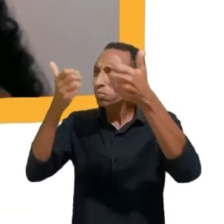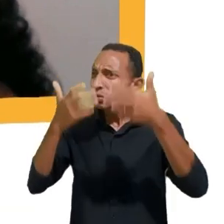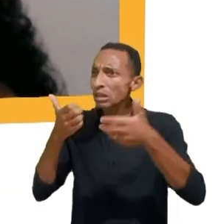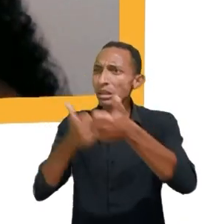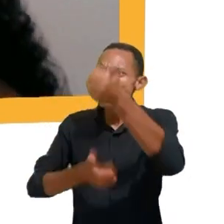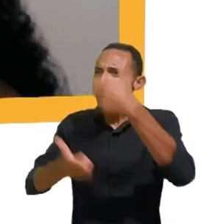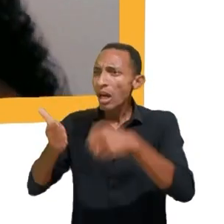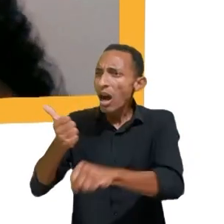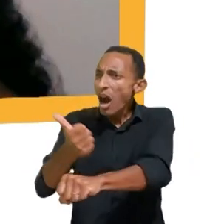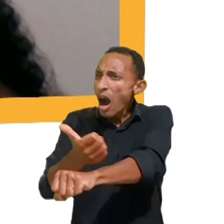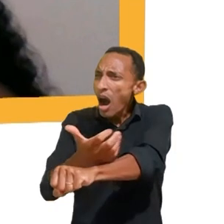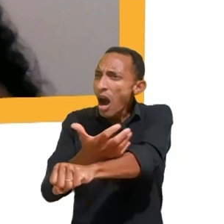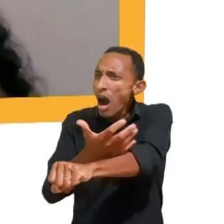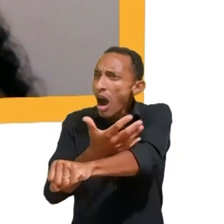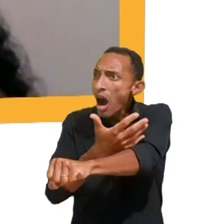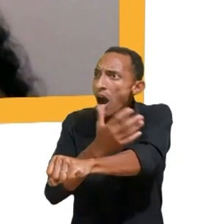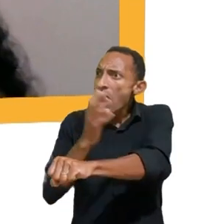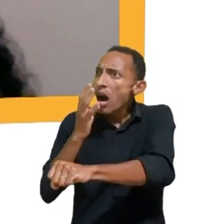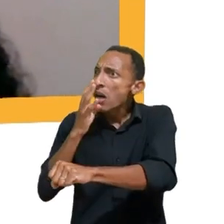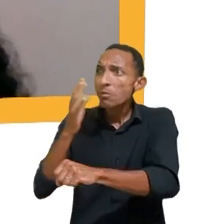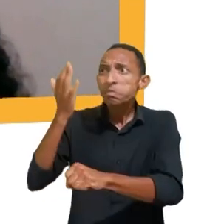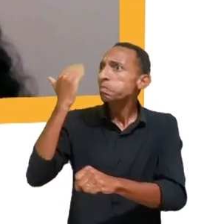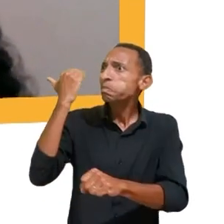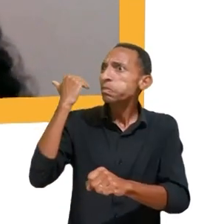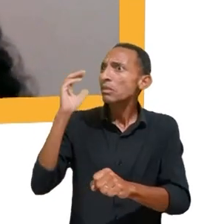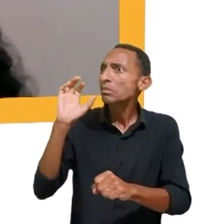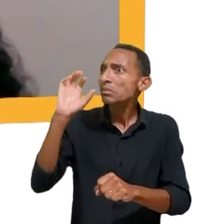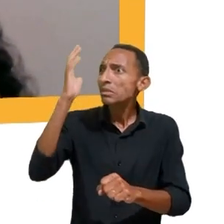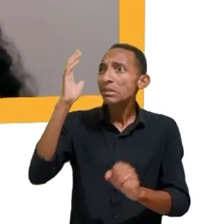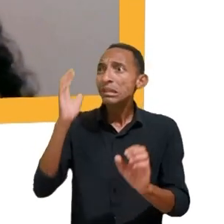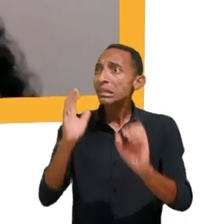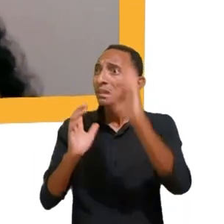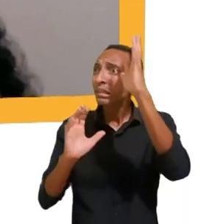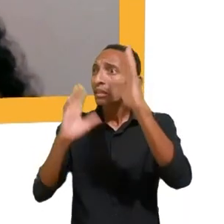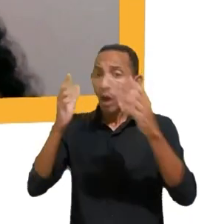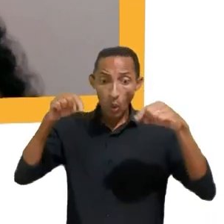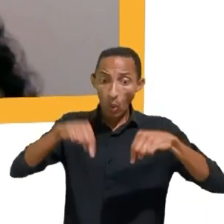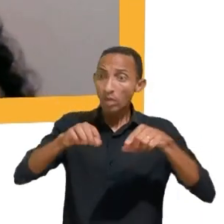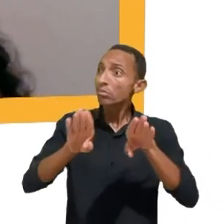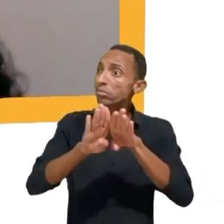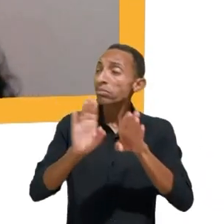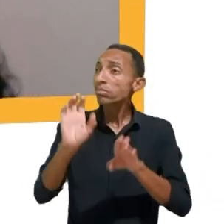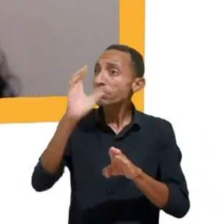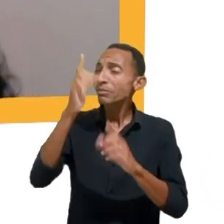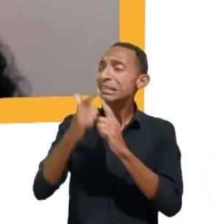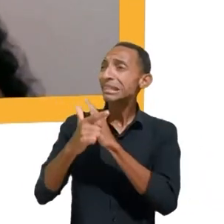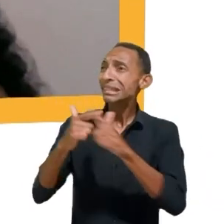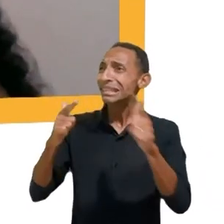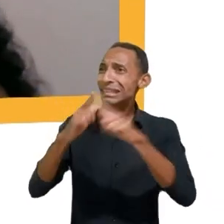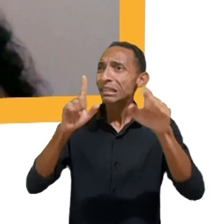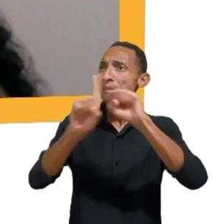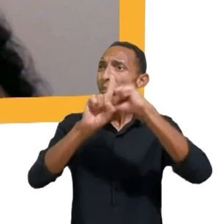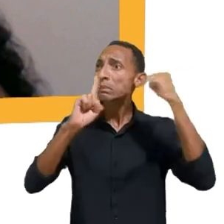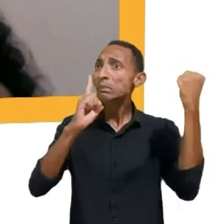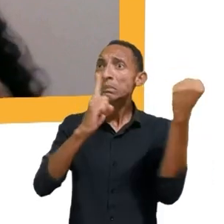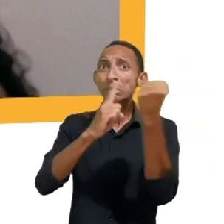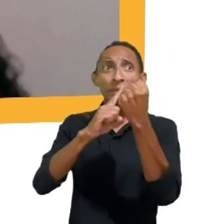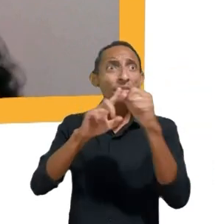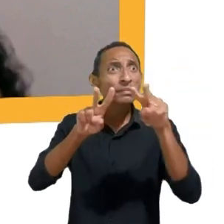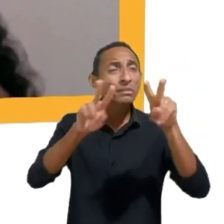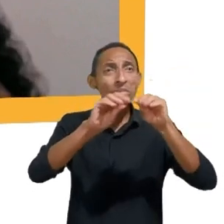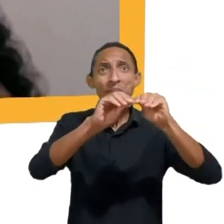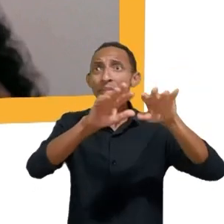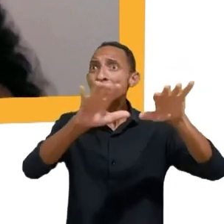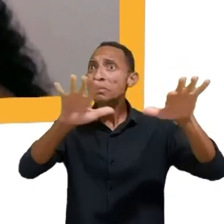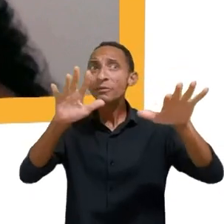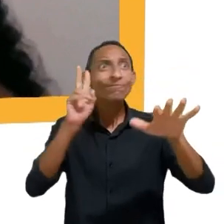que aconteceram no passado que estavam acontecendo no presente problemas sociais que a gente vê muito presente hoje principalmente